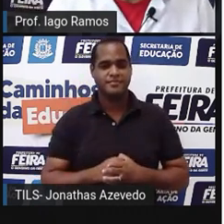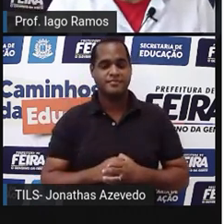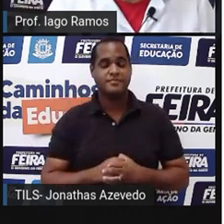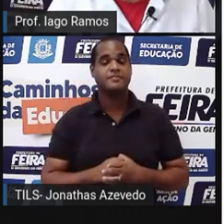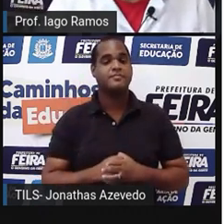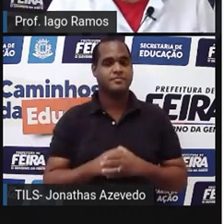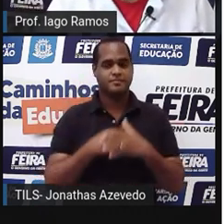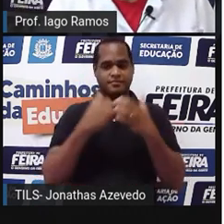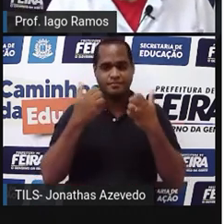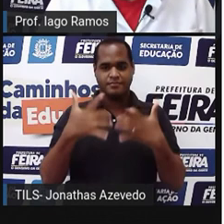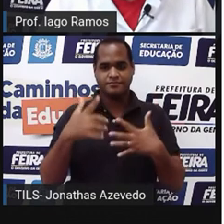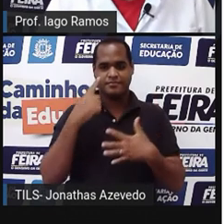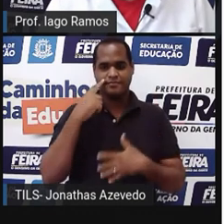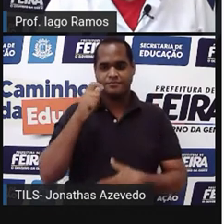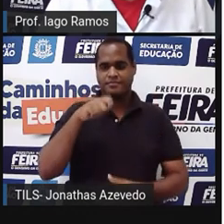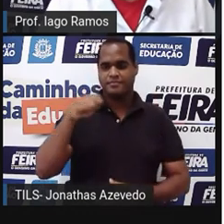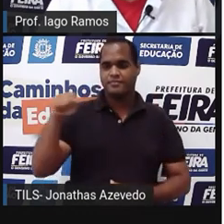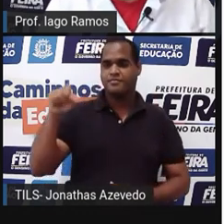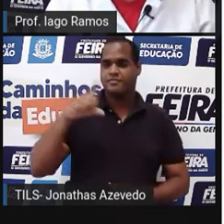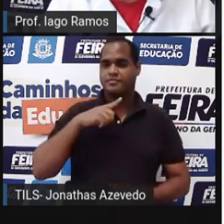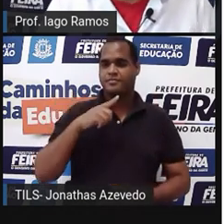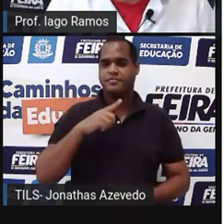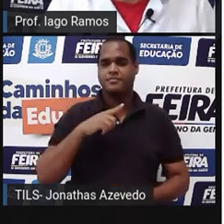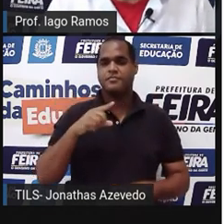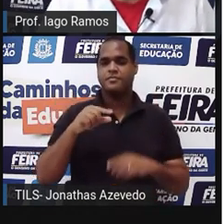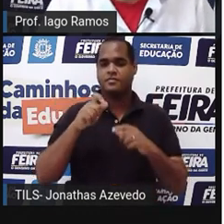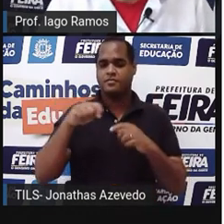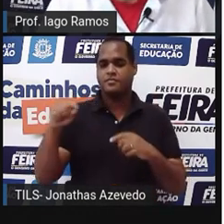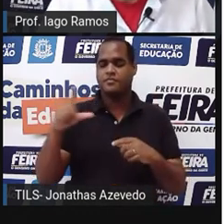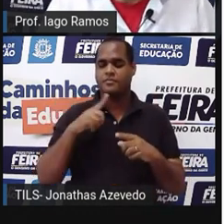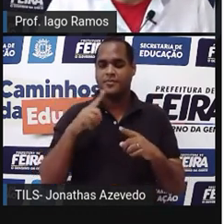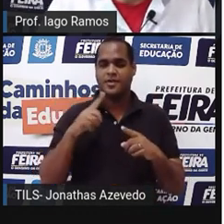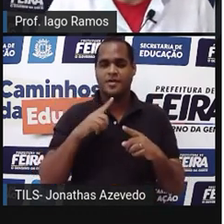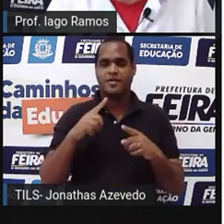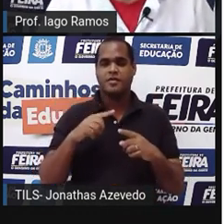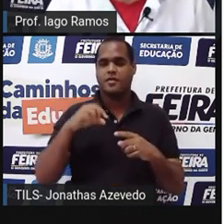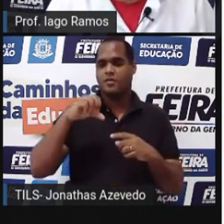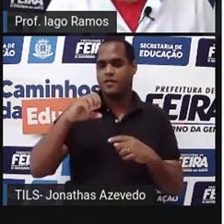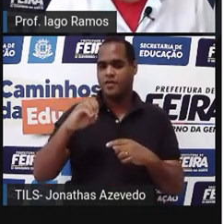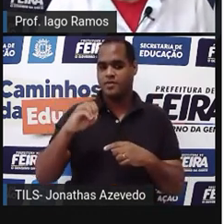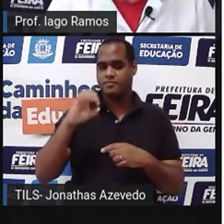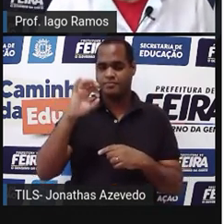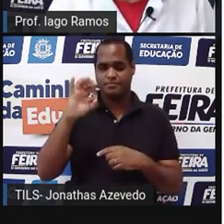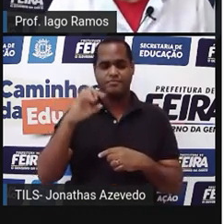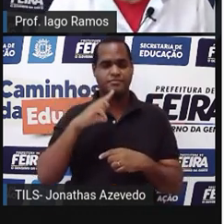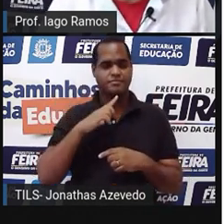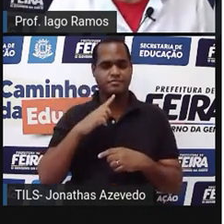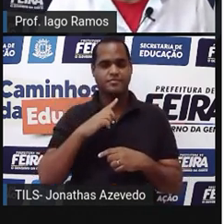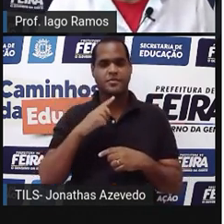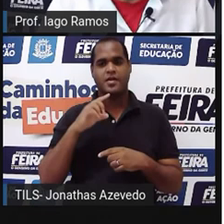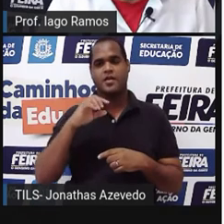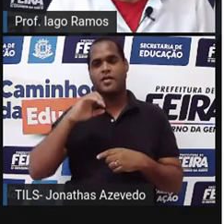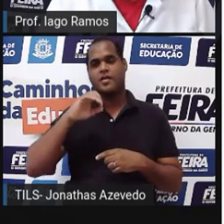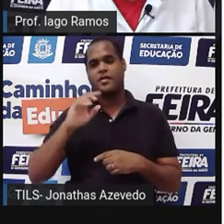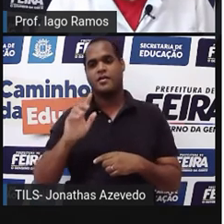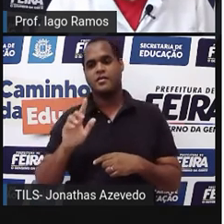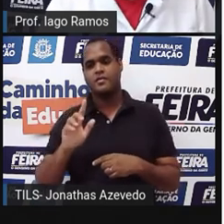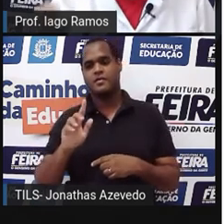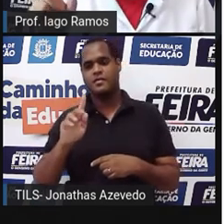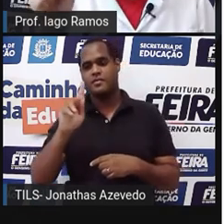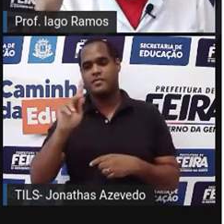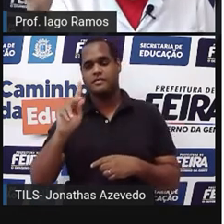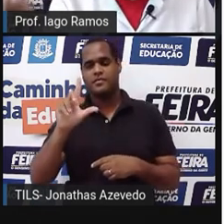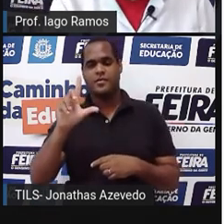e aí eu vou escrever esse ângulo é a forma de escrever ângulo mede 90 graus L, K, J e